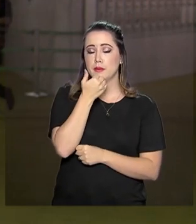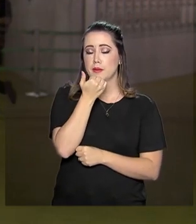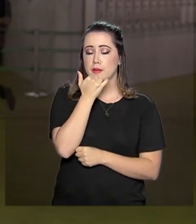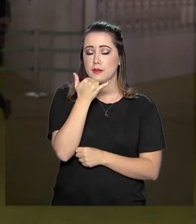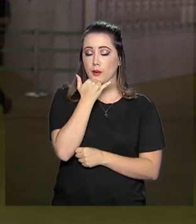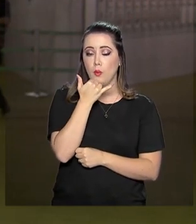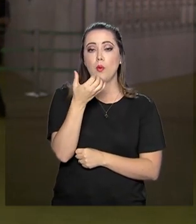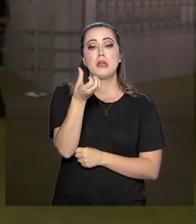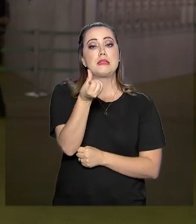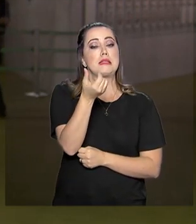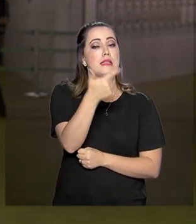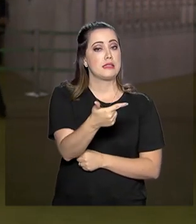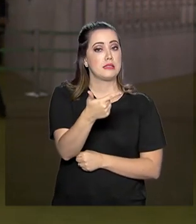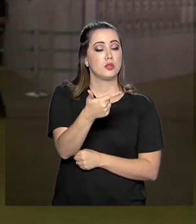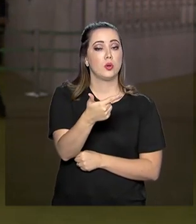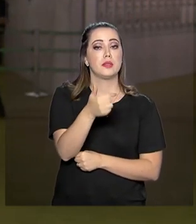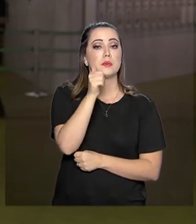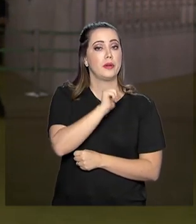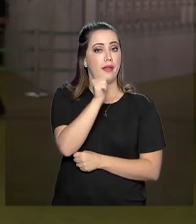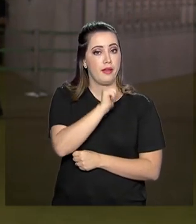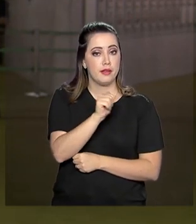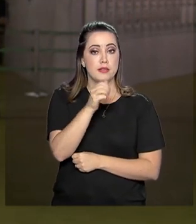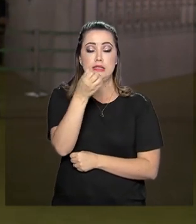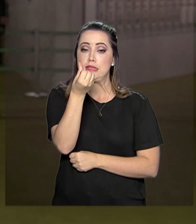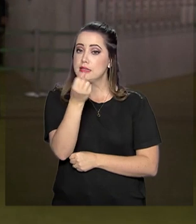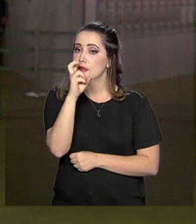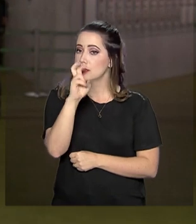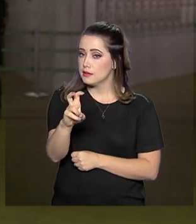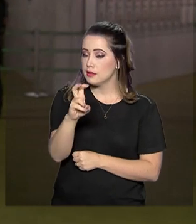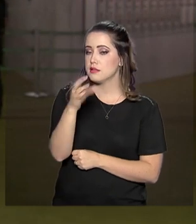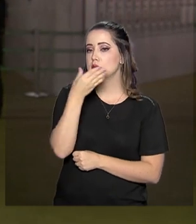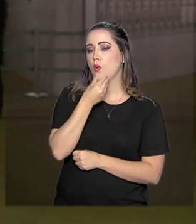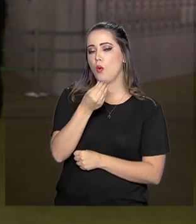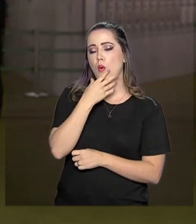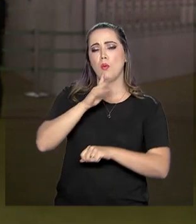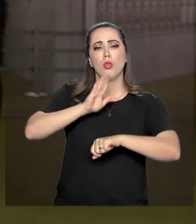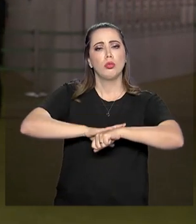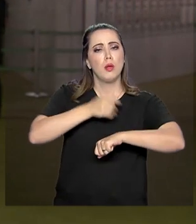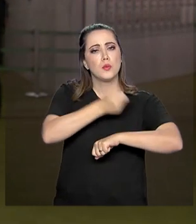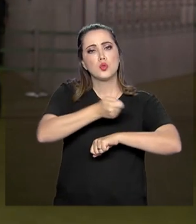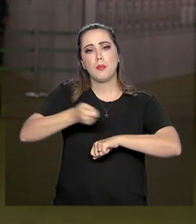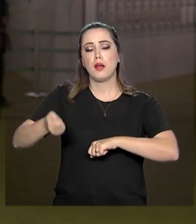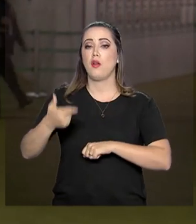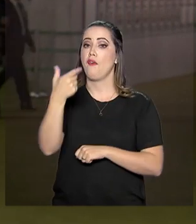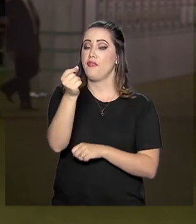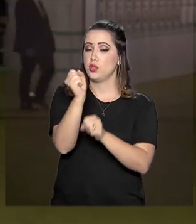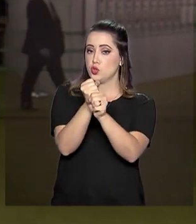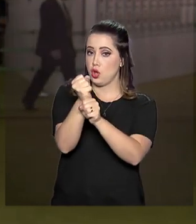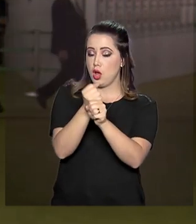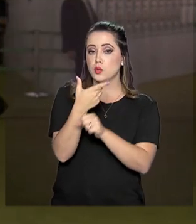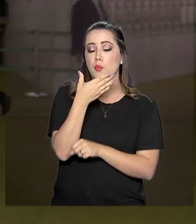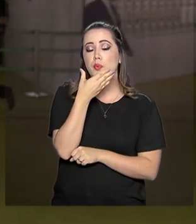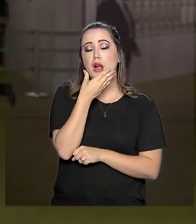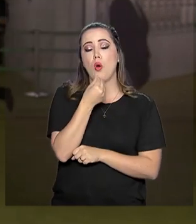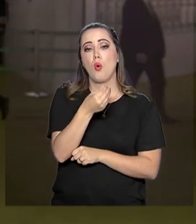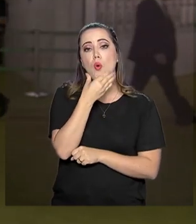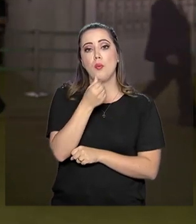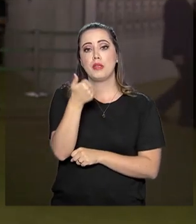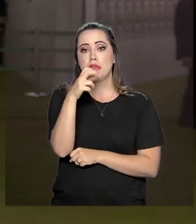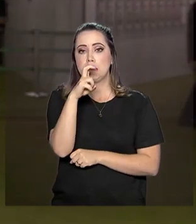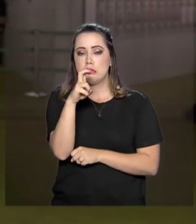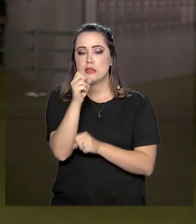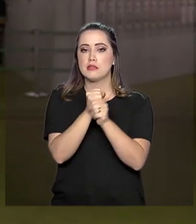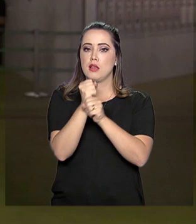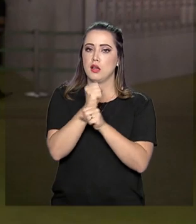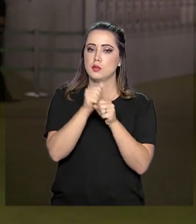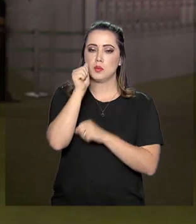e de 65 para homens, e o tempo mínimo de contribuição, que será de 20 anos para homens e de 15 anos para mulheres. Se